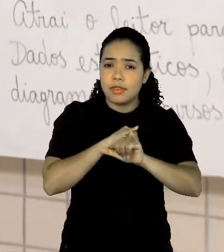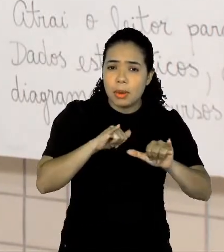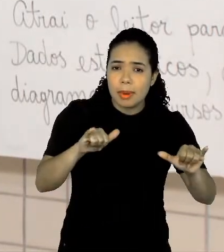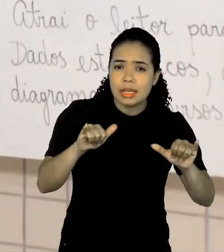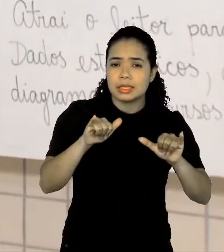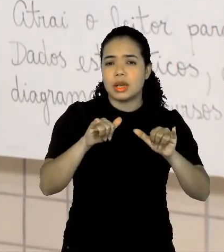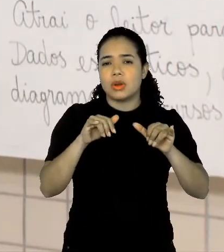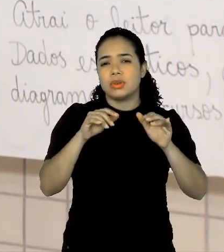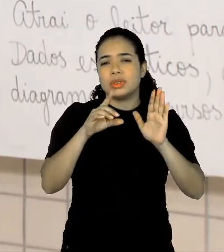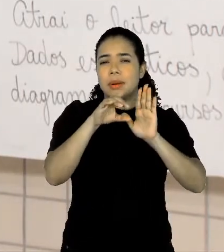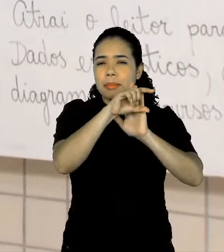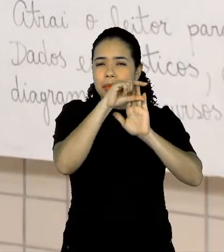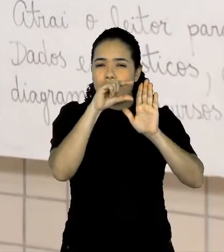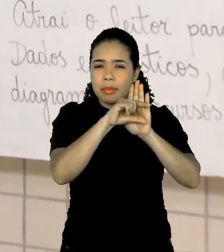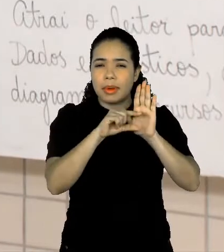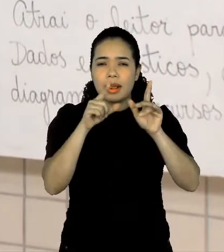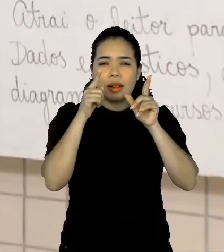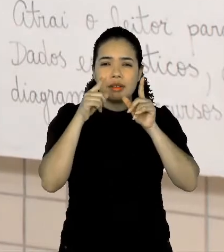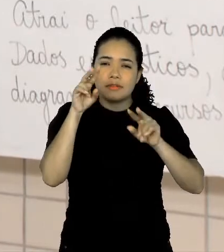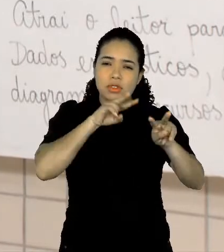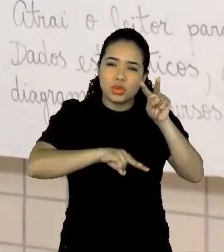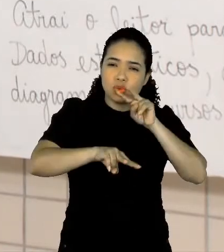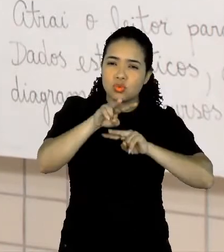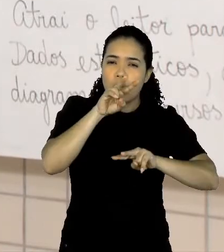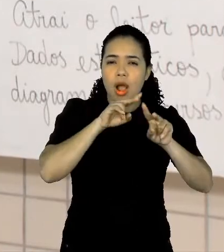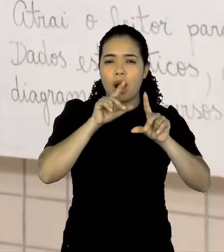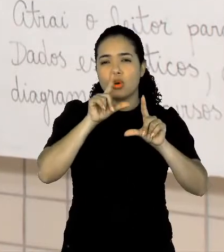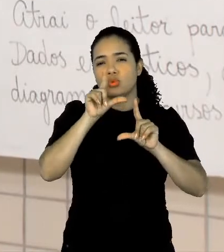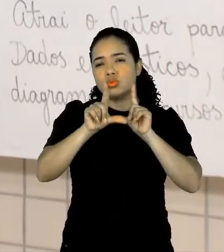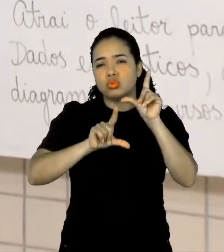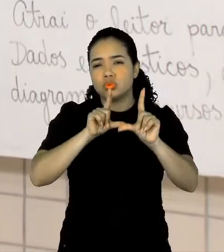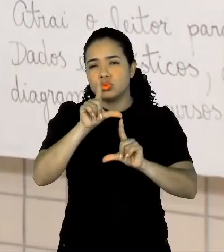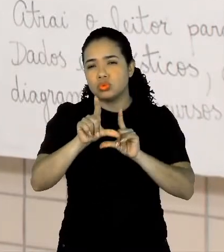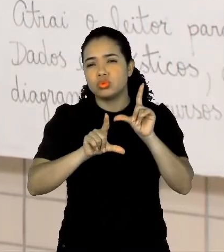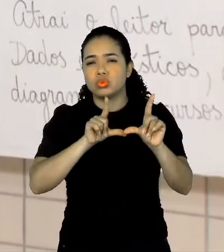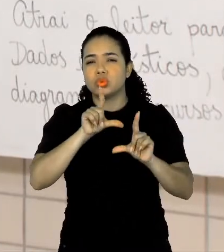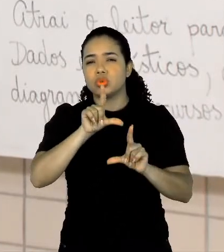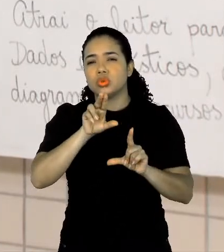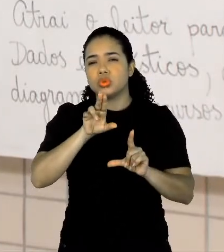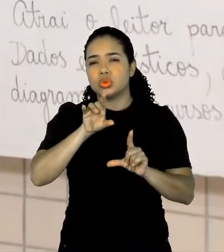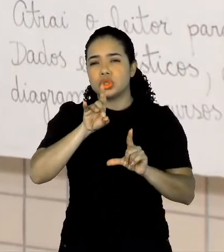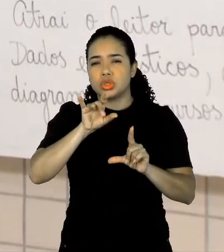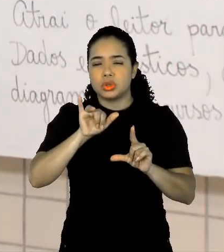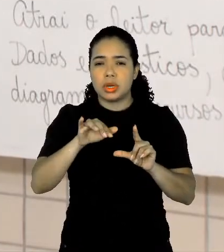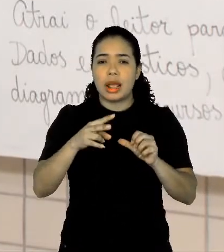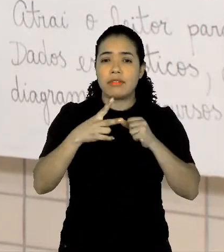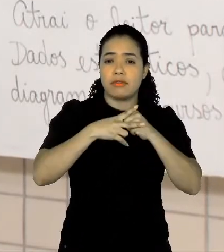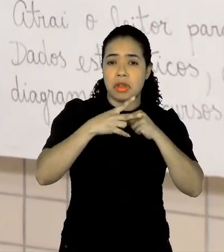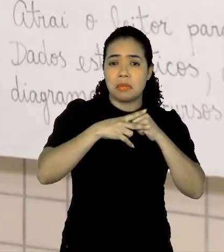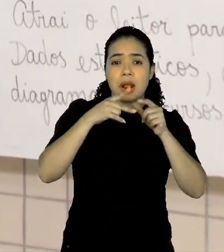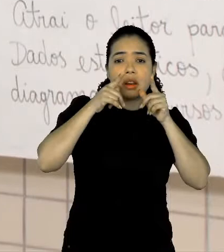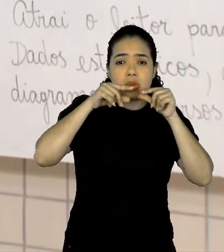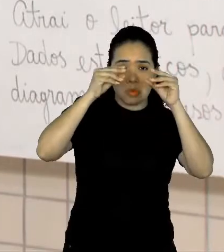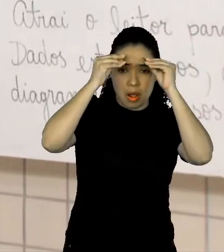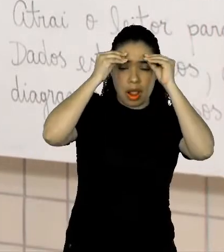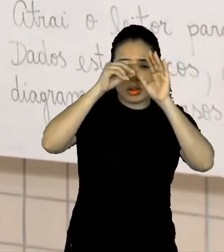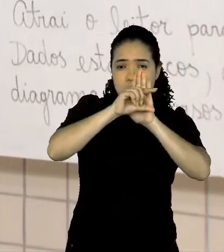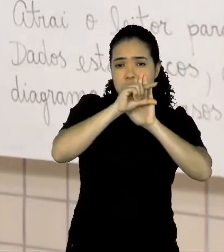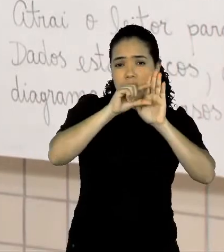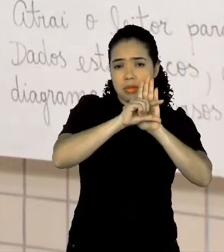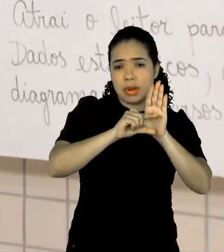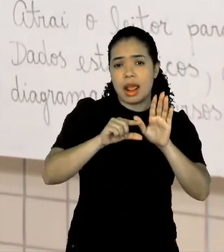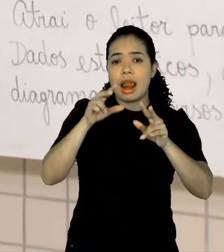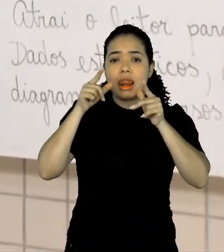lúdica, porque ele trabalha com a linguagem verbal, que é escrita, e a linguagem não verbal, que são as imagens que ele utiliza aí.